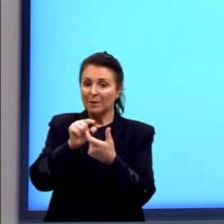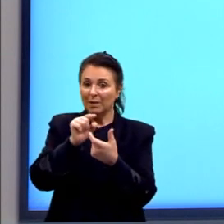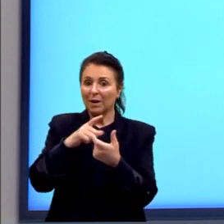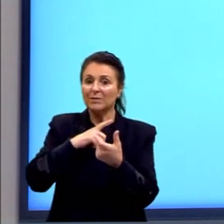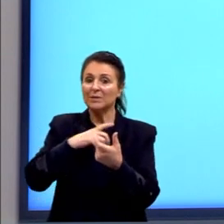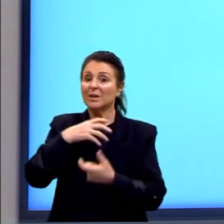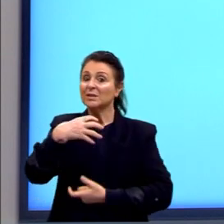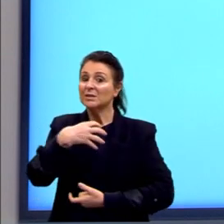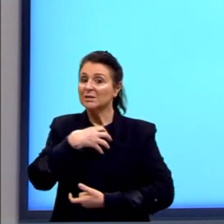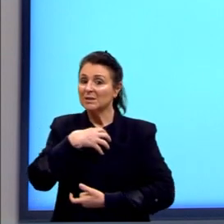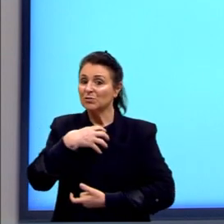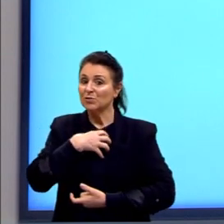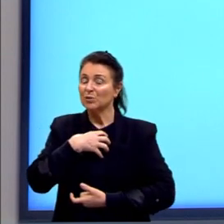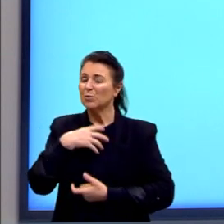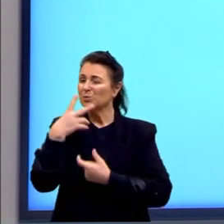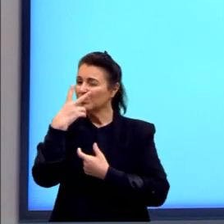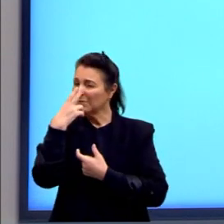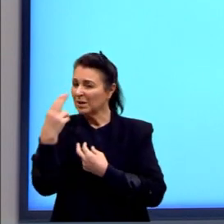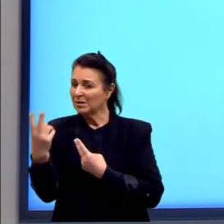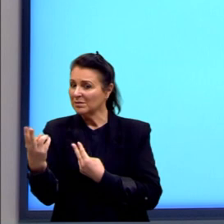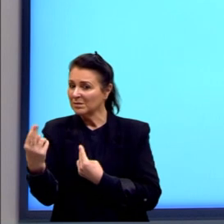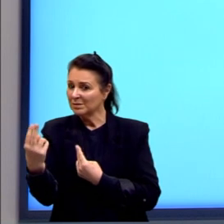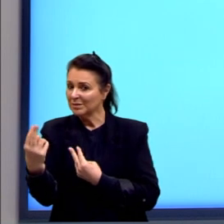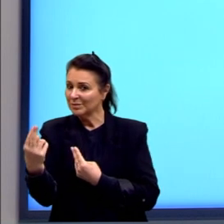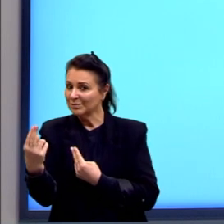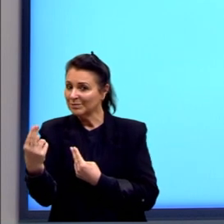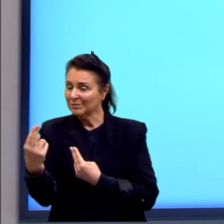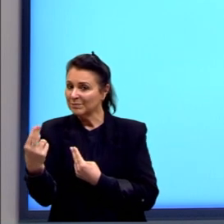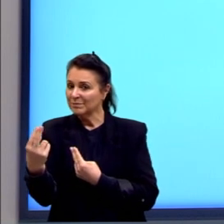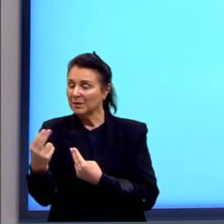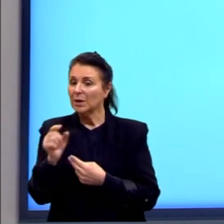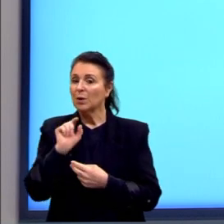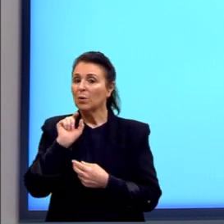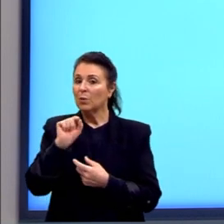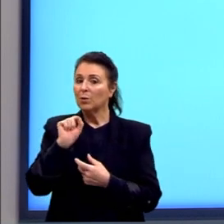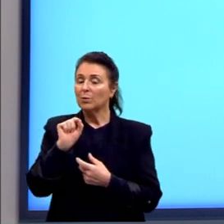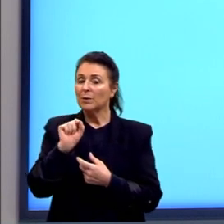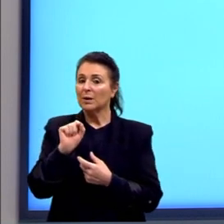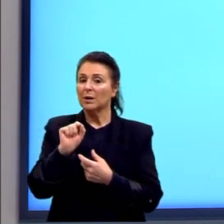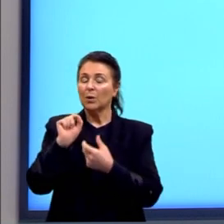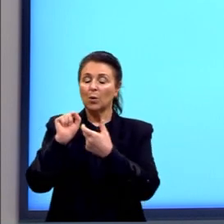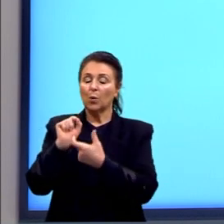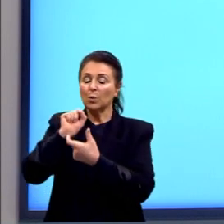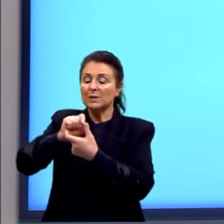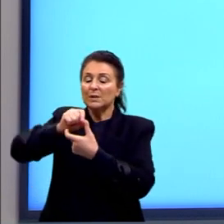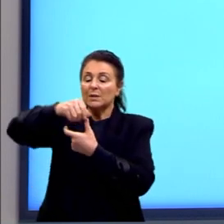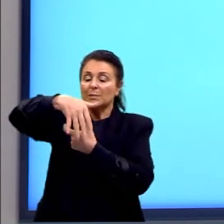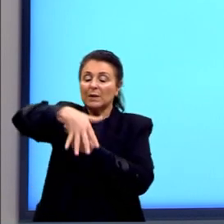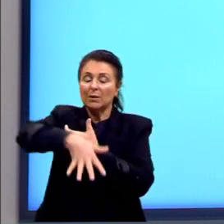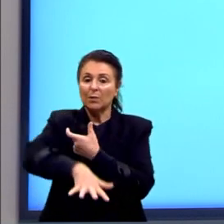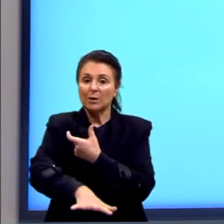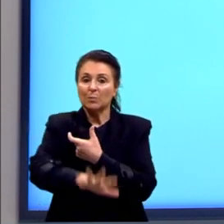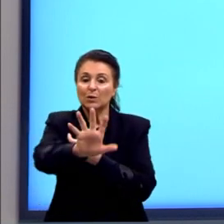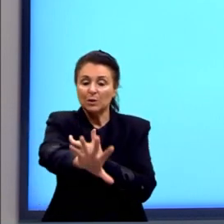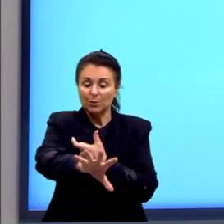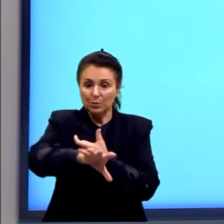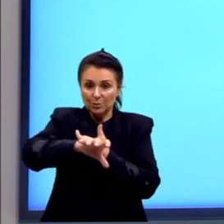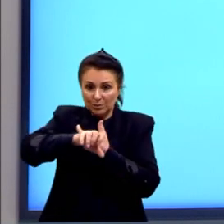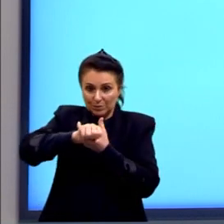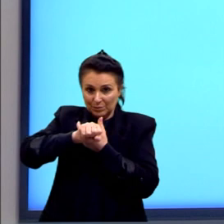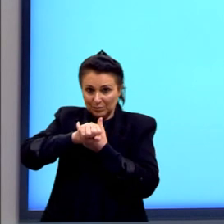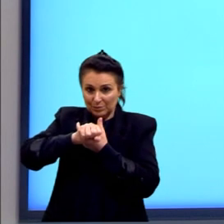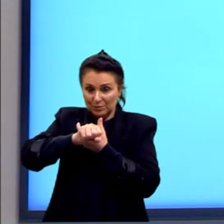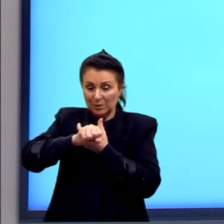sentidos semelhantes. São os hiperônimos, os hipônimos e casos de